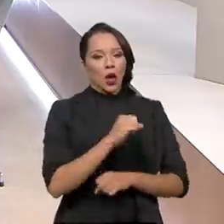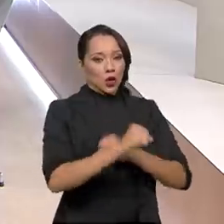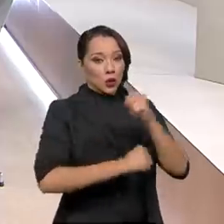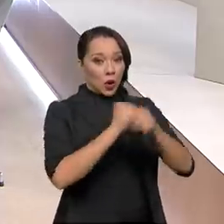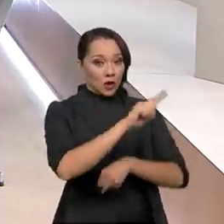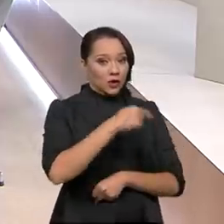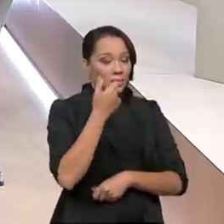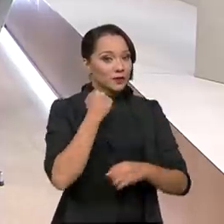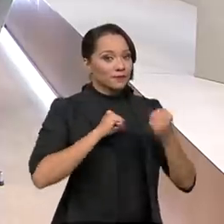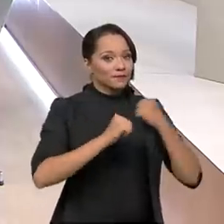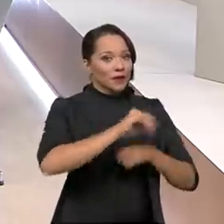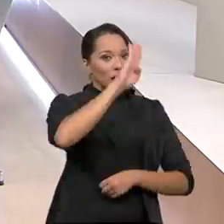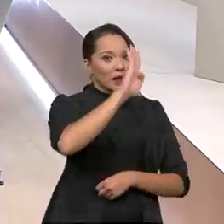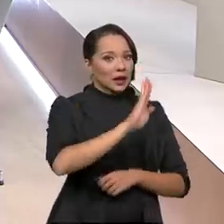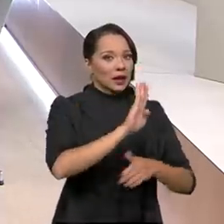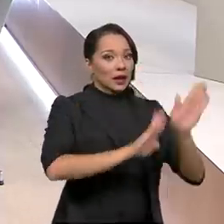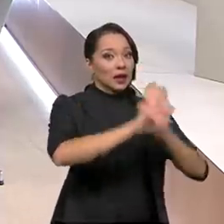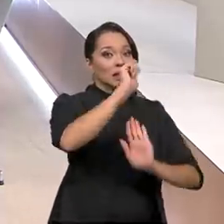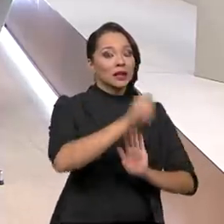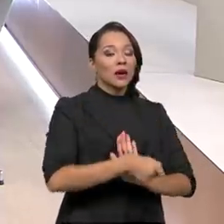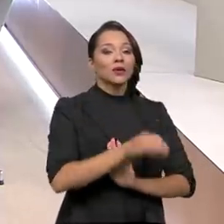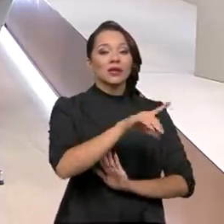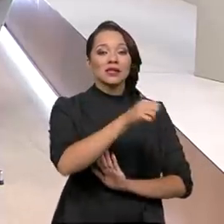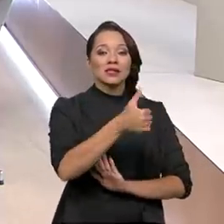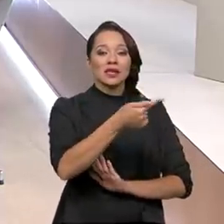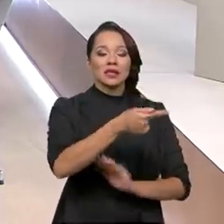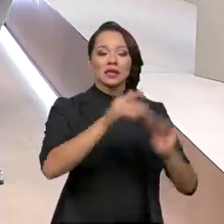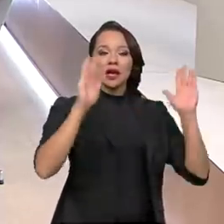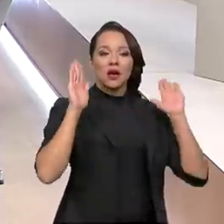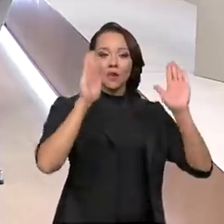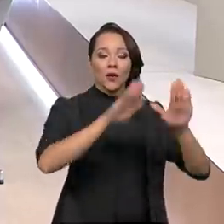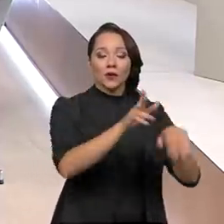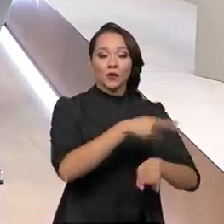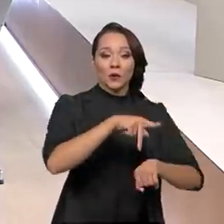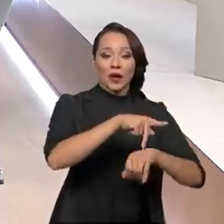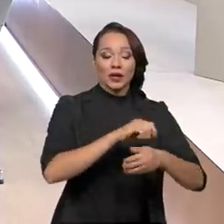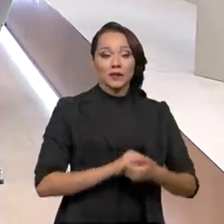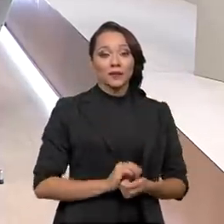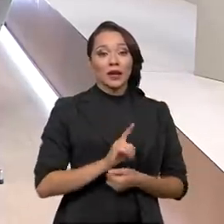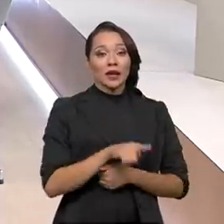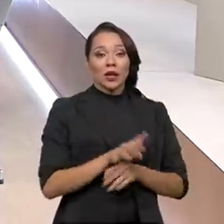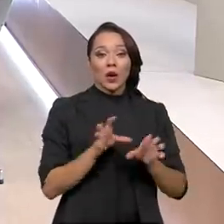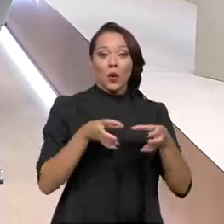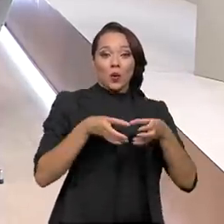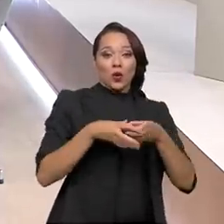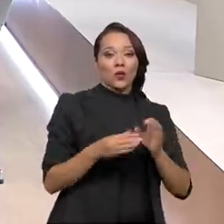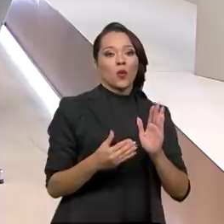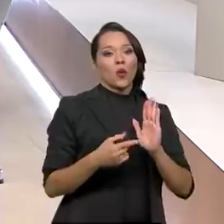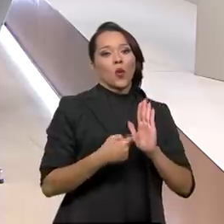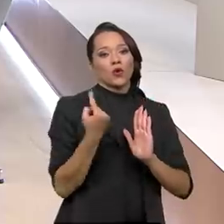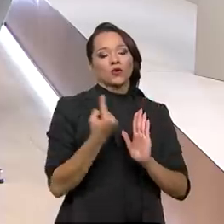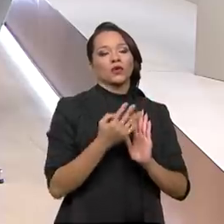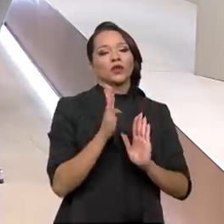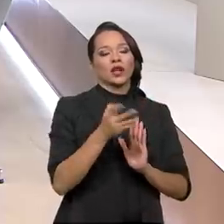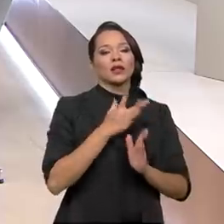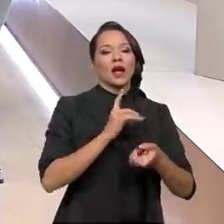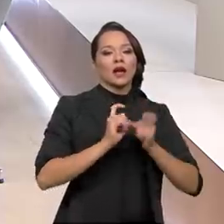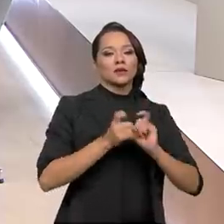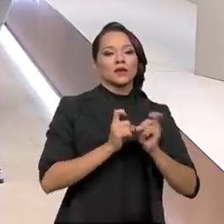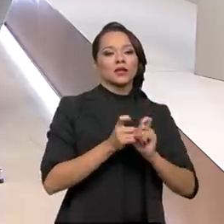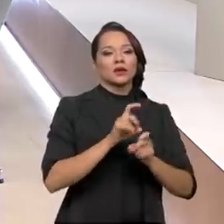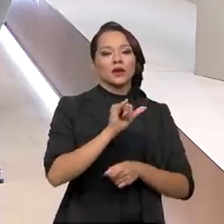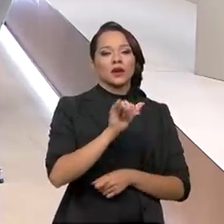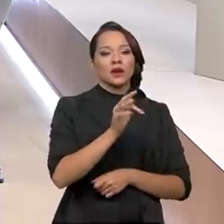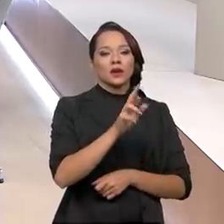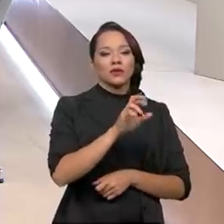expectativa é o leilão desses 16 aeroportos no país, que é o último grupo de aeroportos que estão sob a administração da